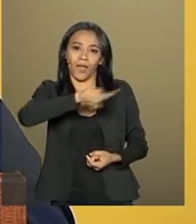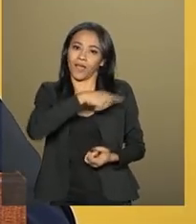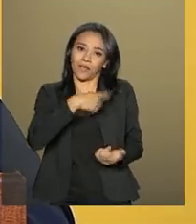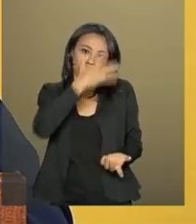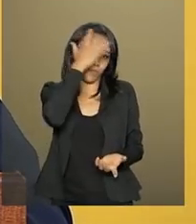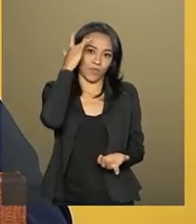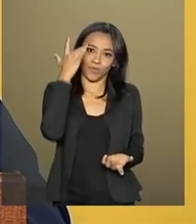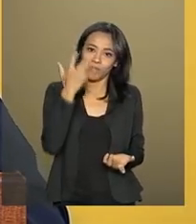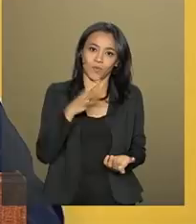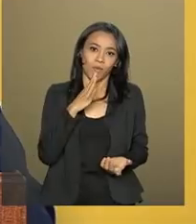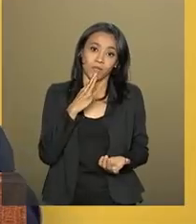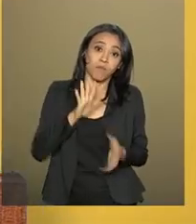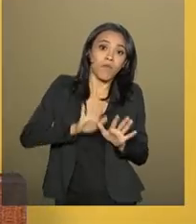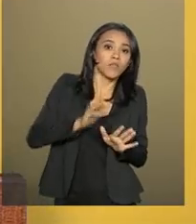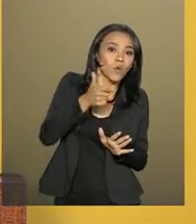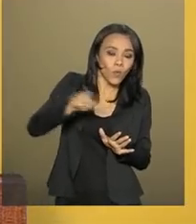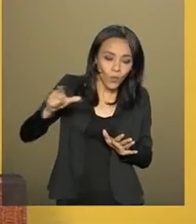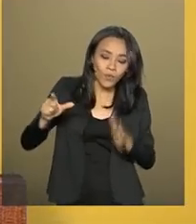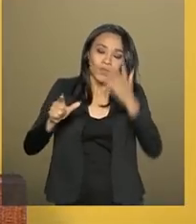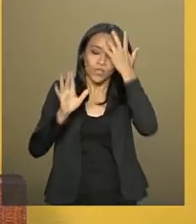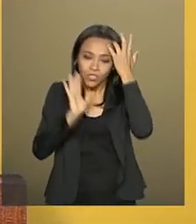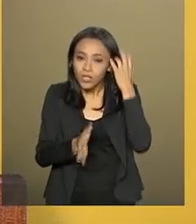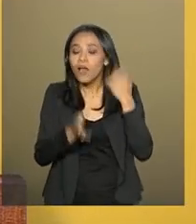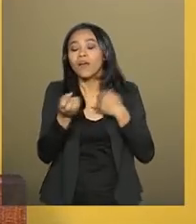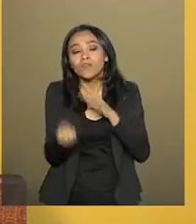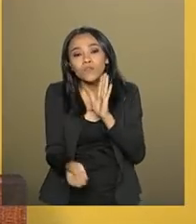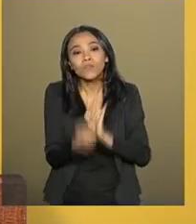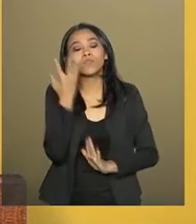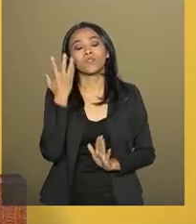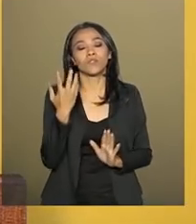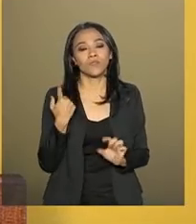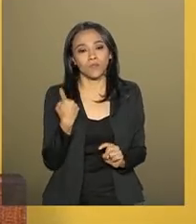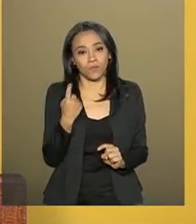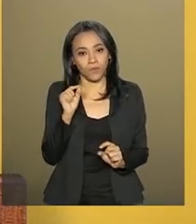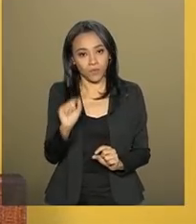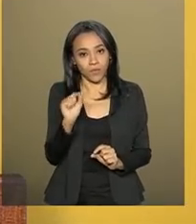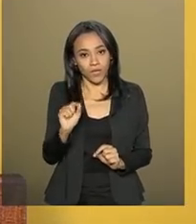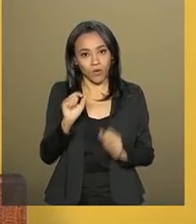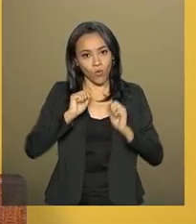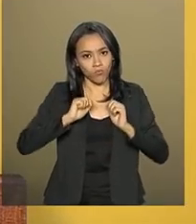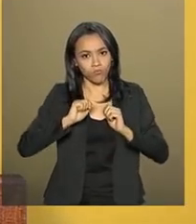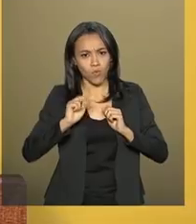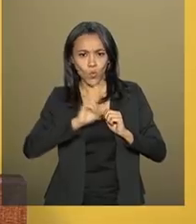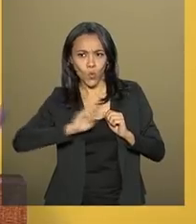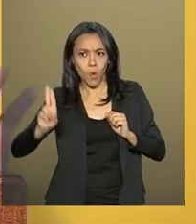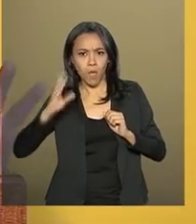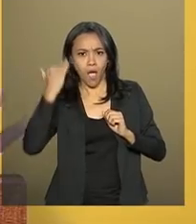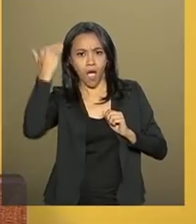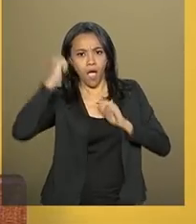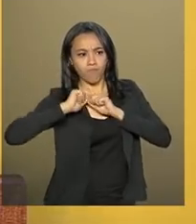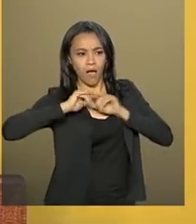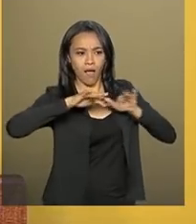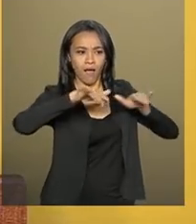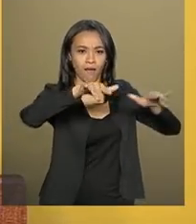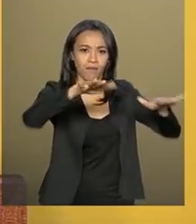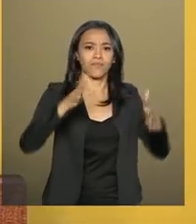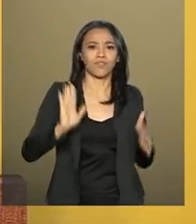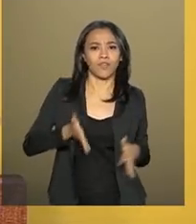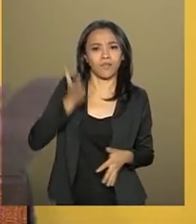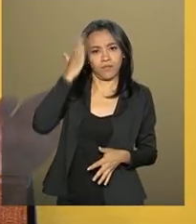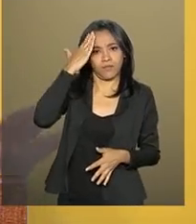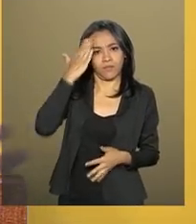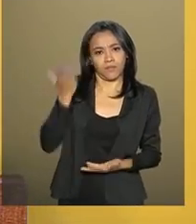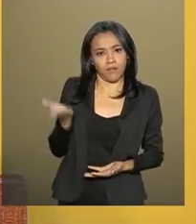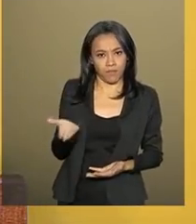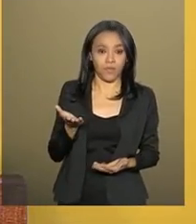público, mas outros já surgiram com grande repercussão. Em todos, eu